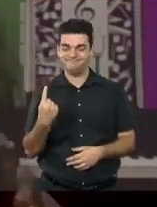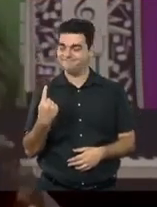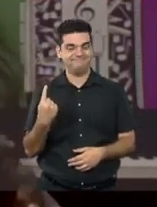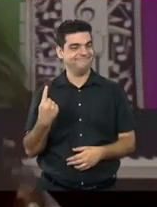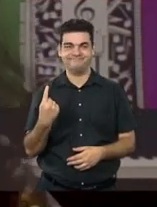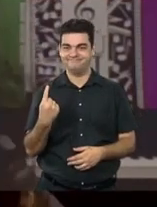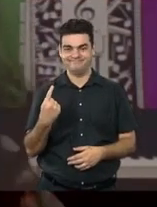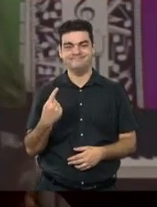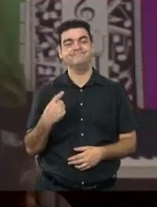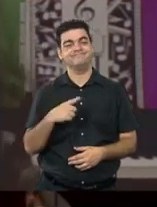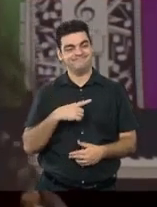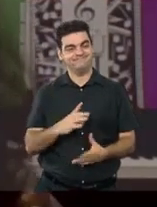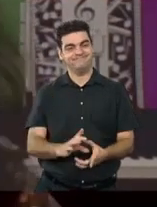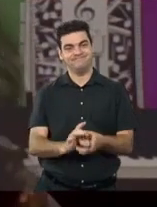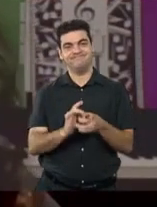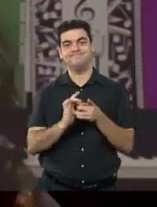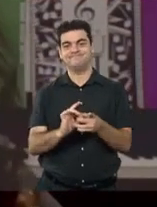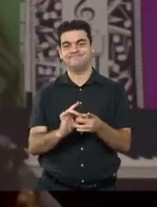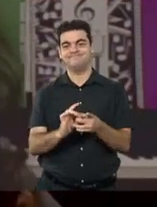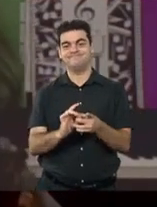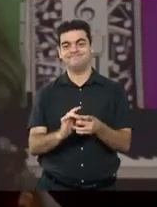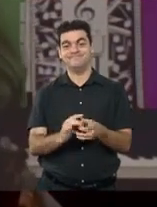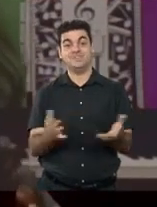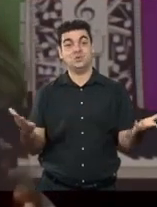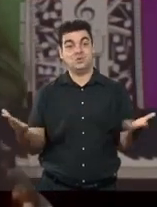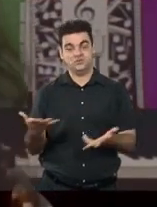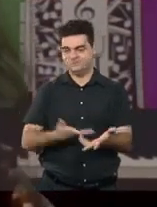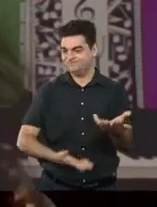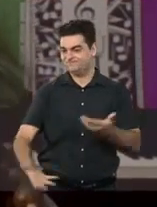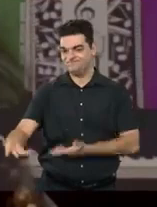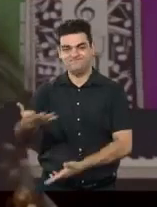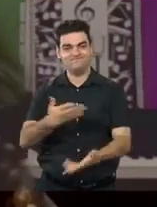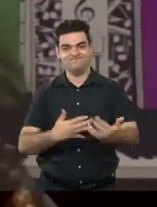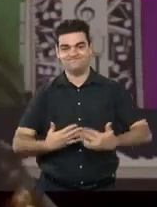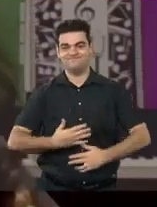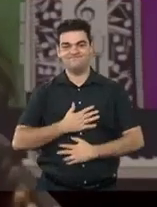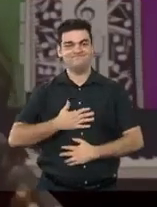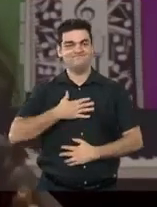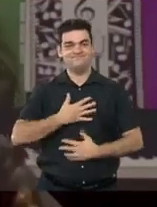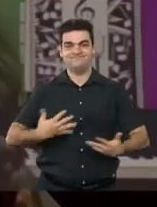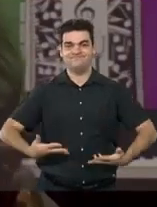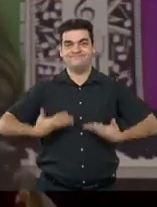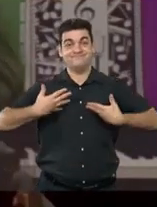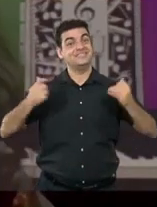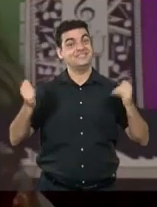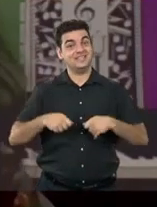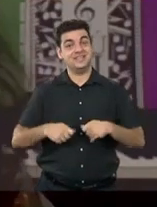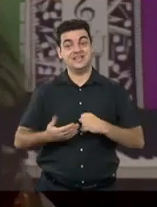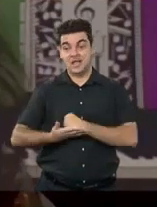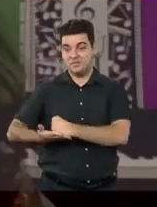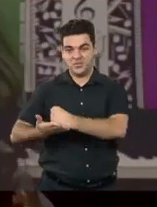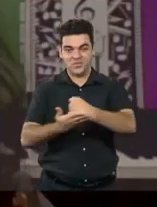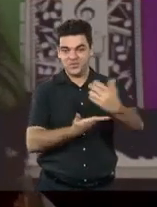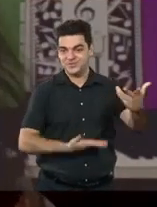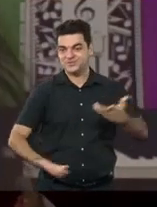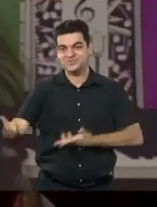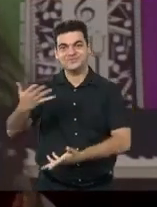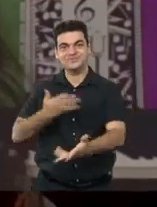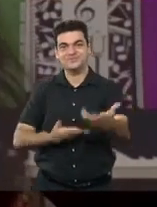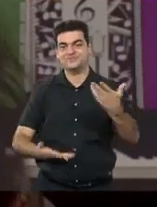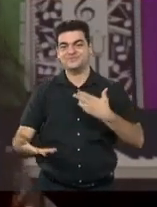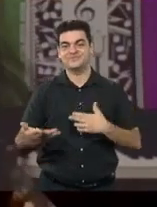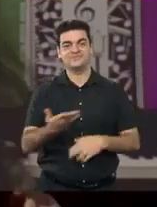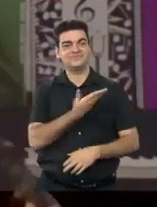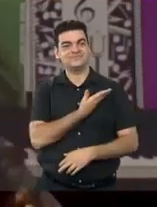importante confiarmos em nós mesmas e nos inspirarmos mutuamente, encorajando e apoiando umas às outras na nossa